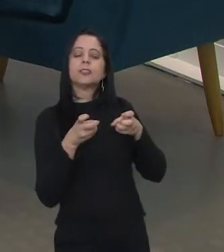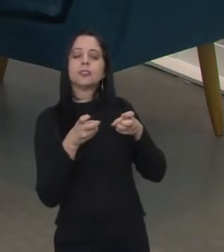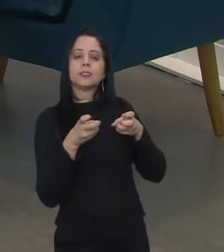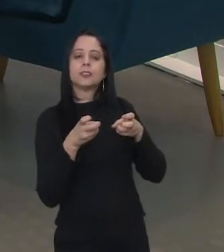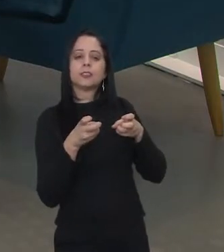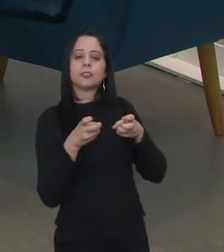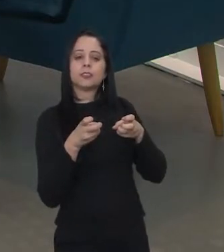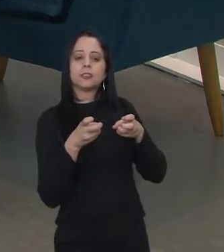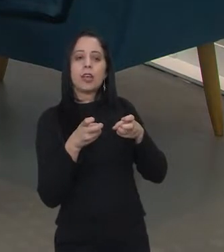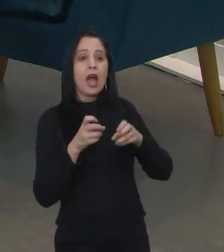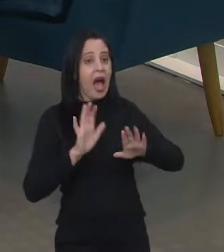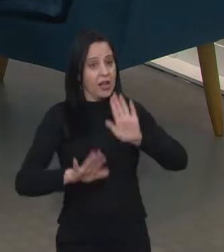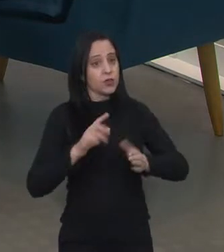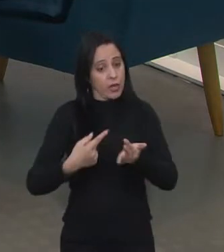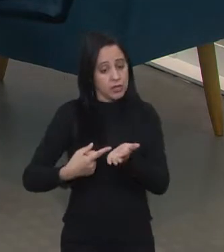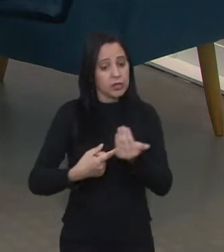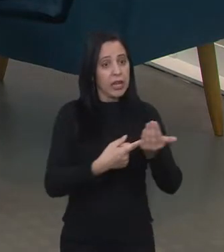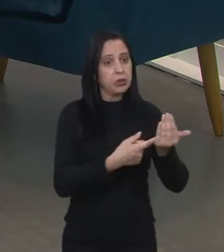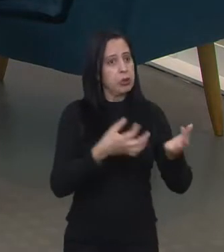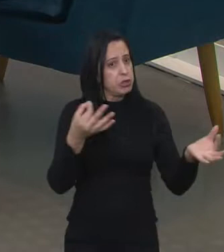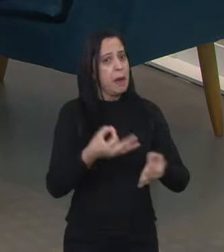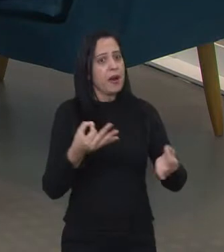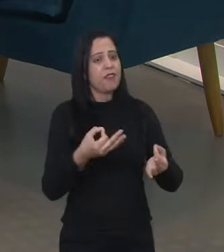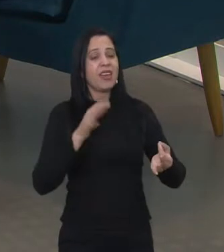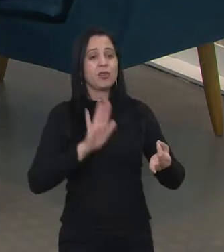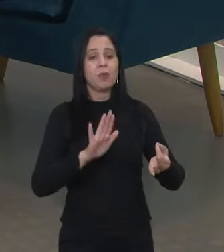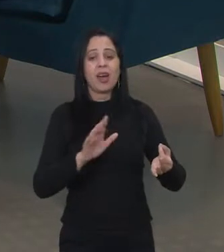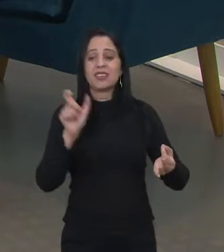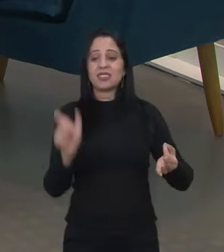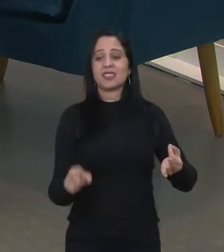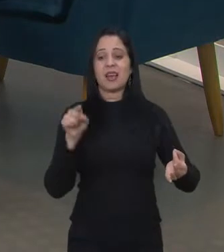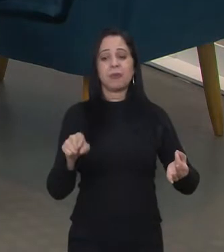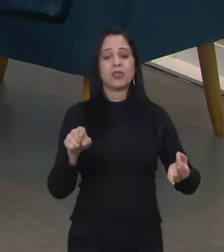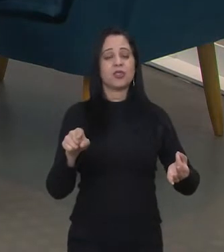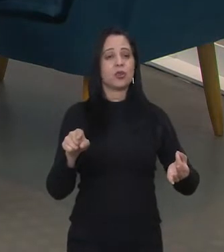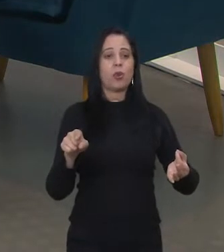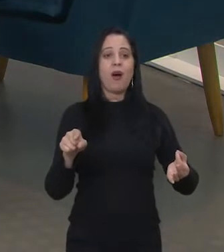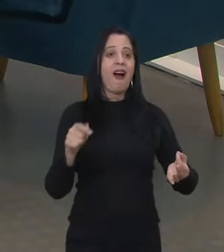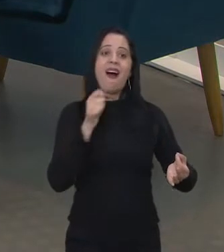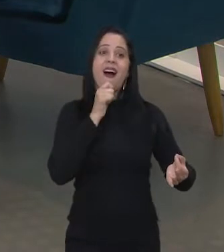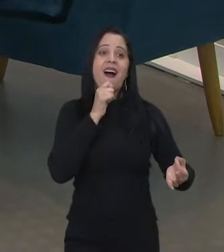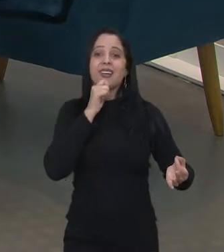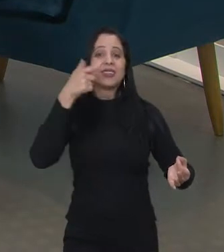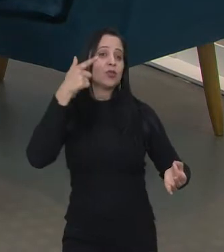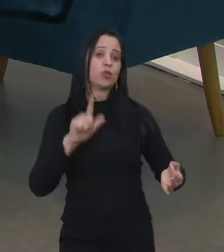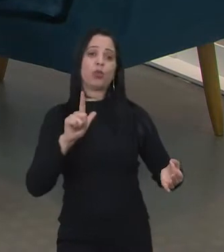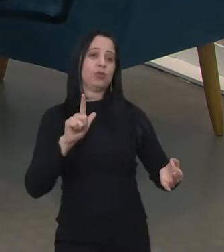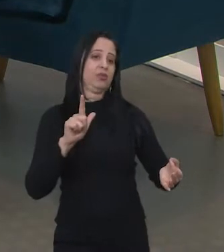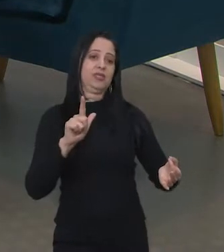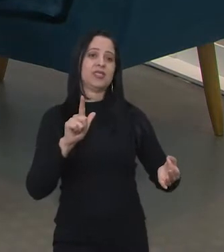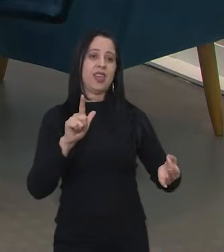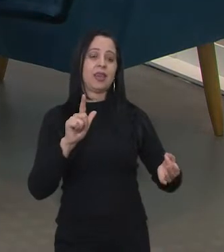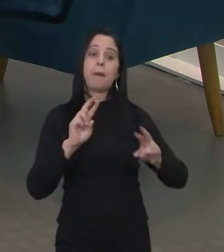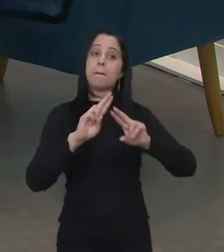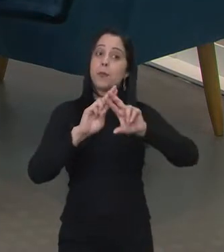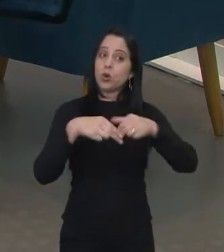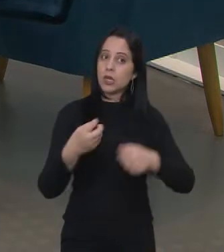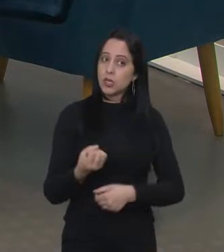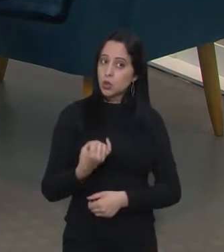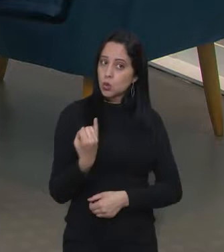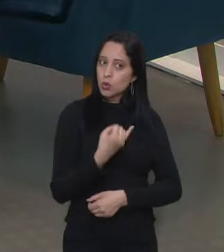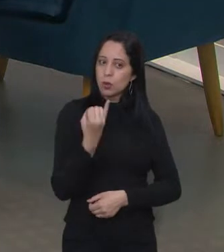Então, muitas vezes, a tecnologia é muito boa, mas o empreendedor não está no momento. Então, por isso, é importante dar esse conteúdo